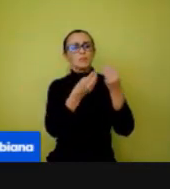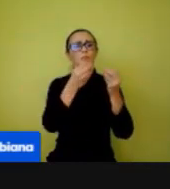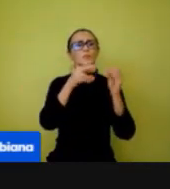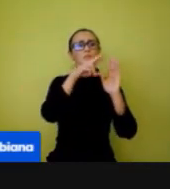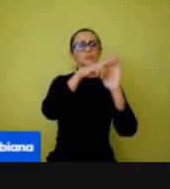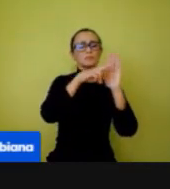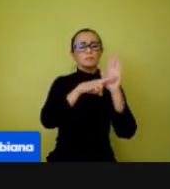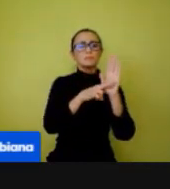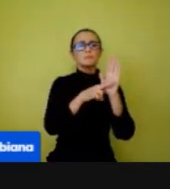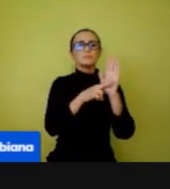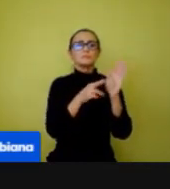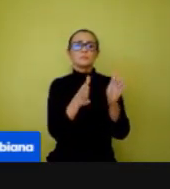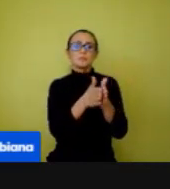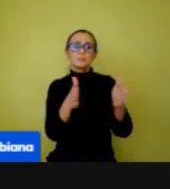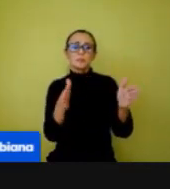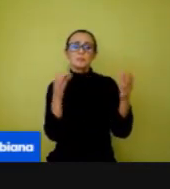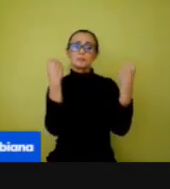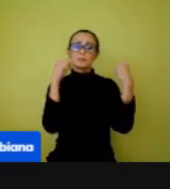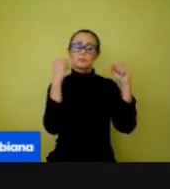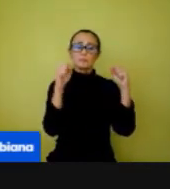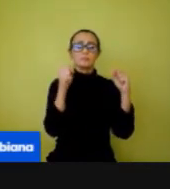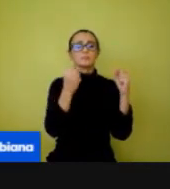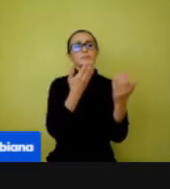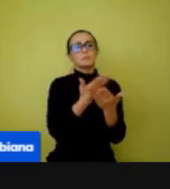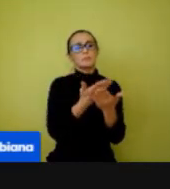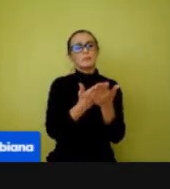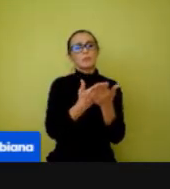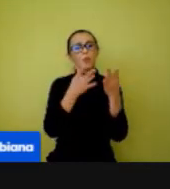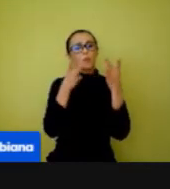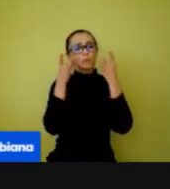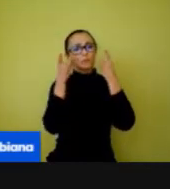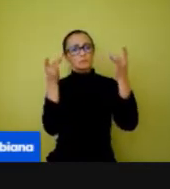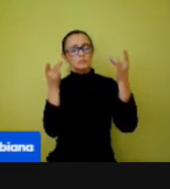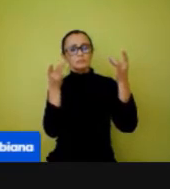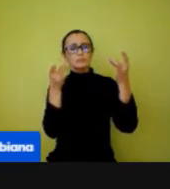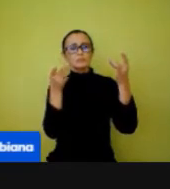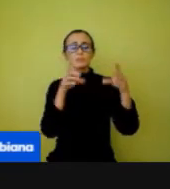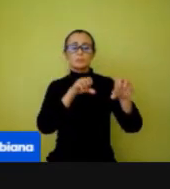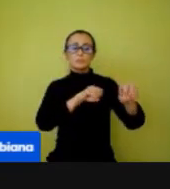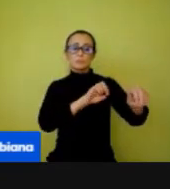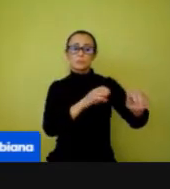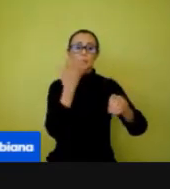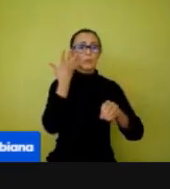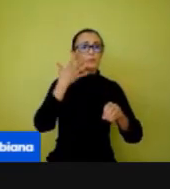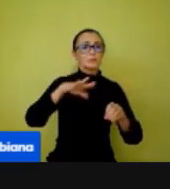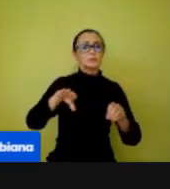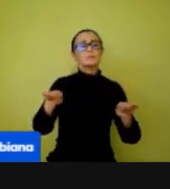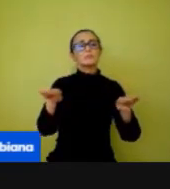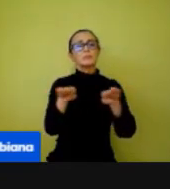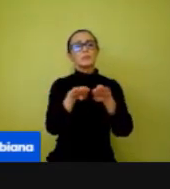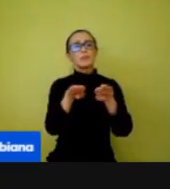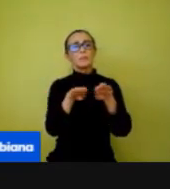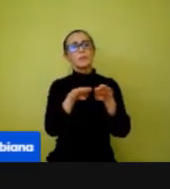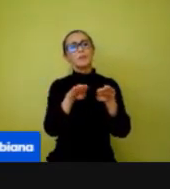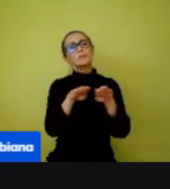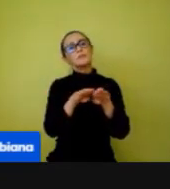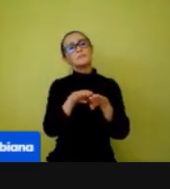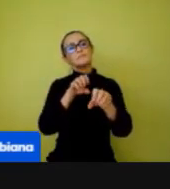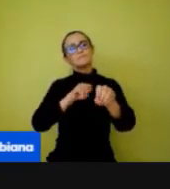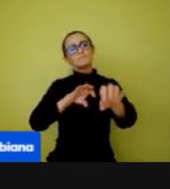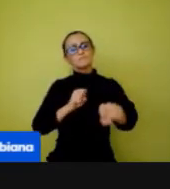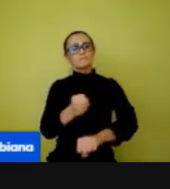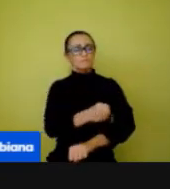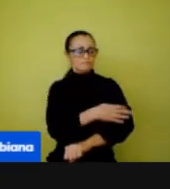durante as aulas presenciais, tanto na educação infantil, como no ensino fundamental. Próximo slide.